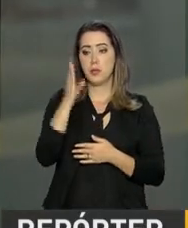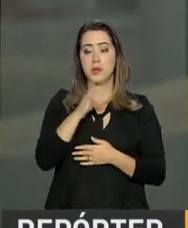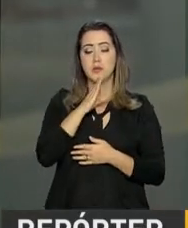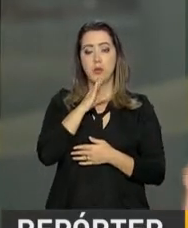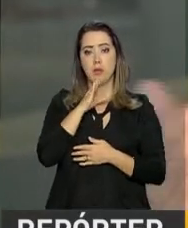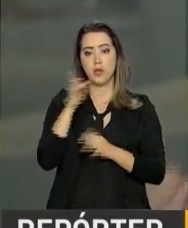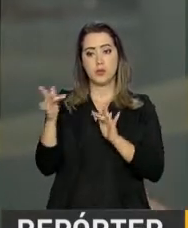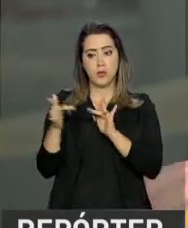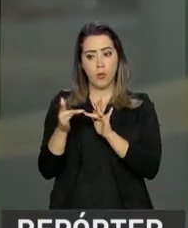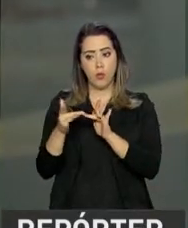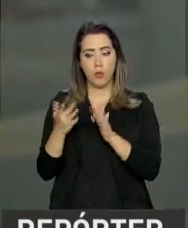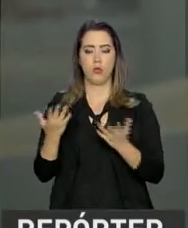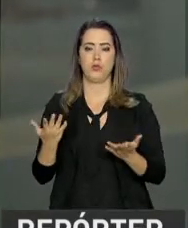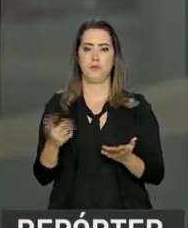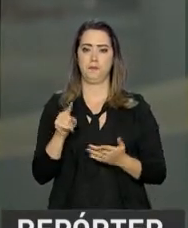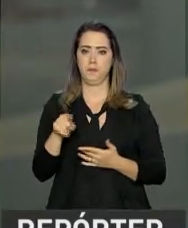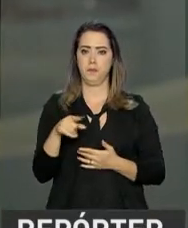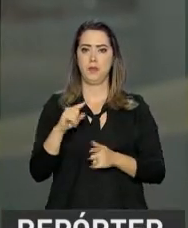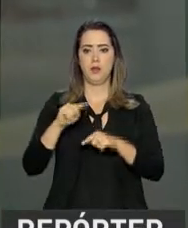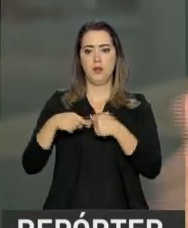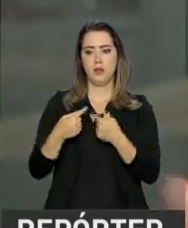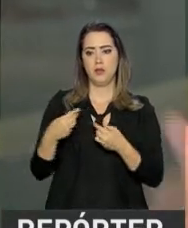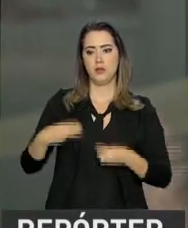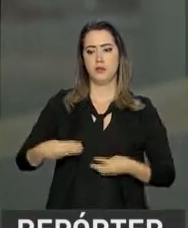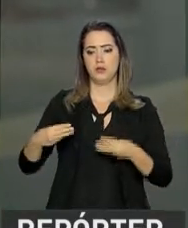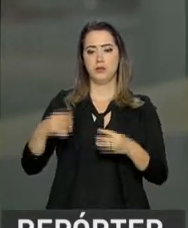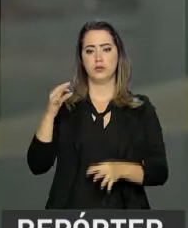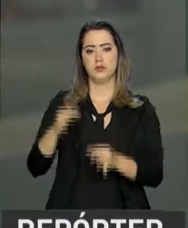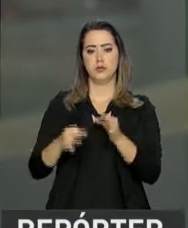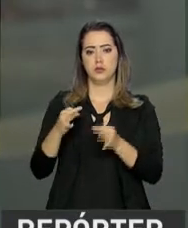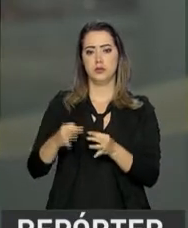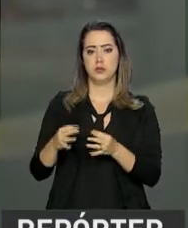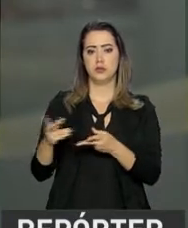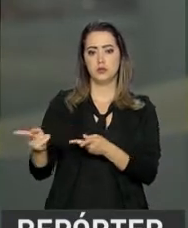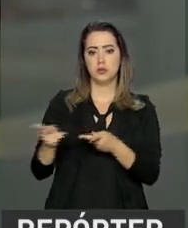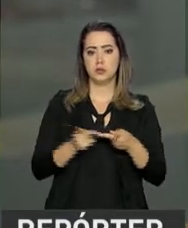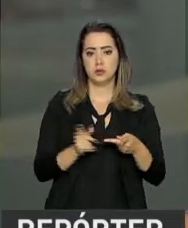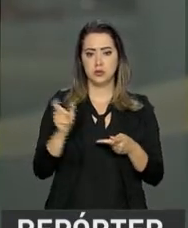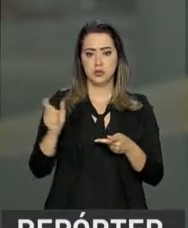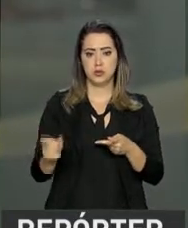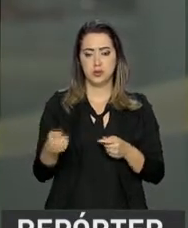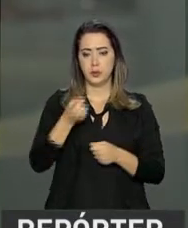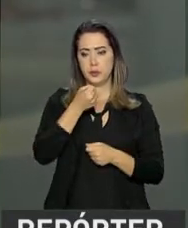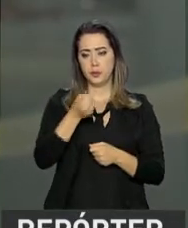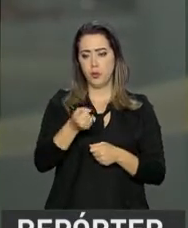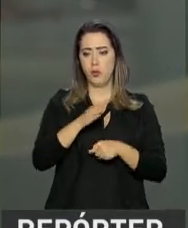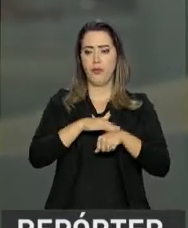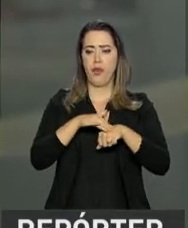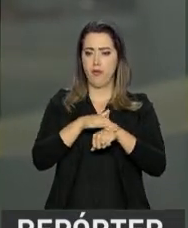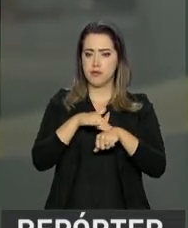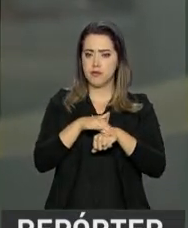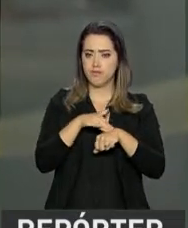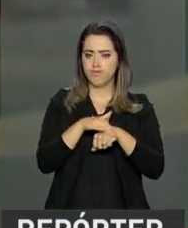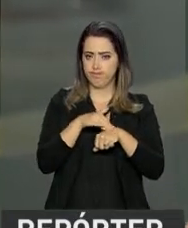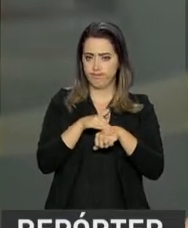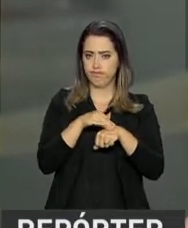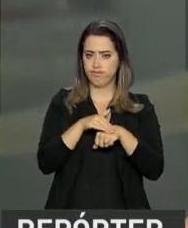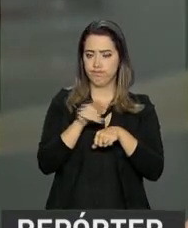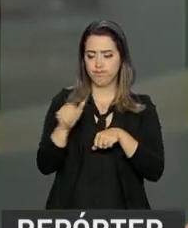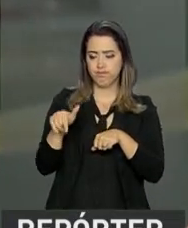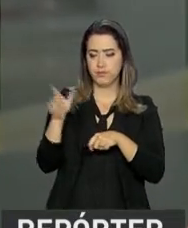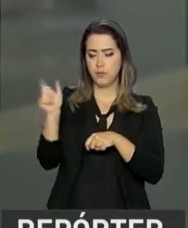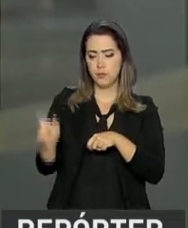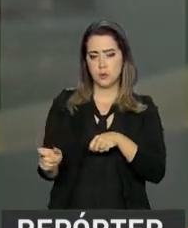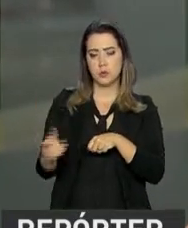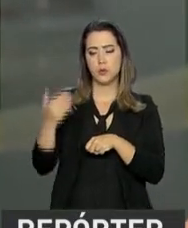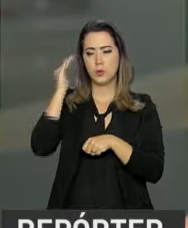Justiça, a gente convida o solicitante de reconhecimento da condição de refugiado para uma entrevista complementar. Ali a gente conversa com